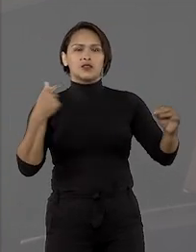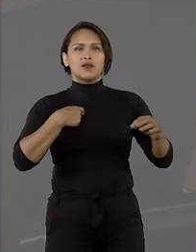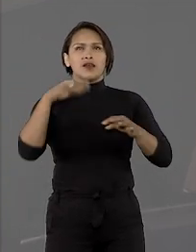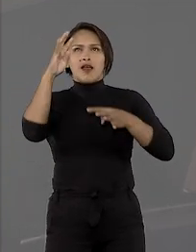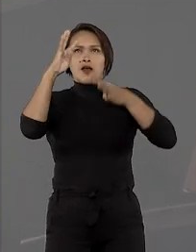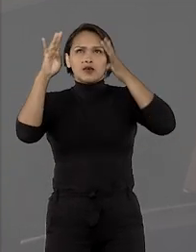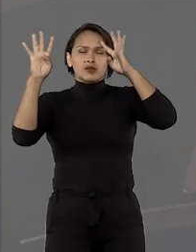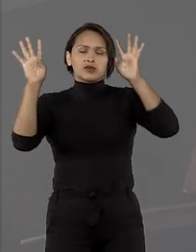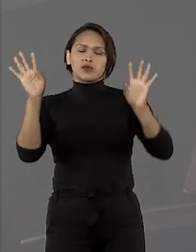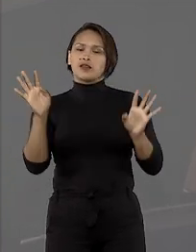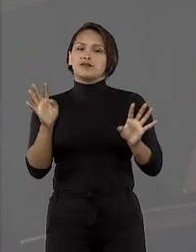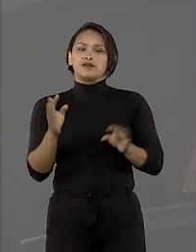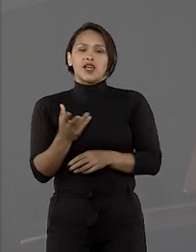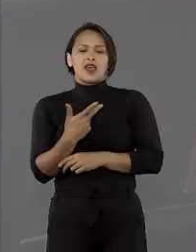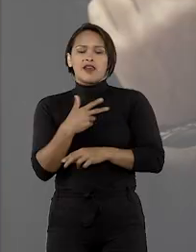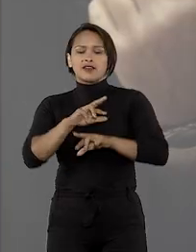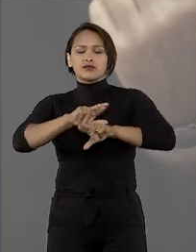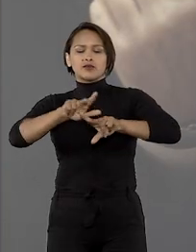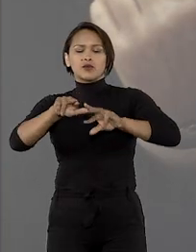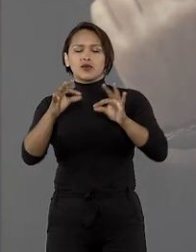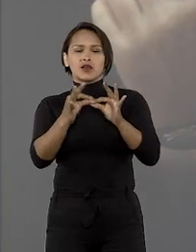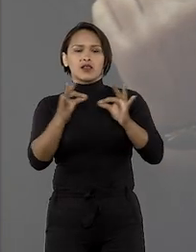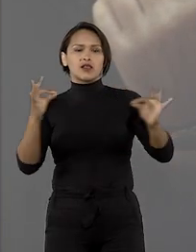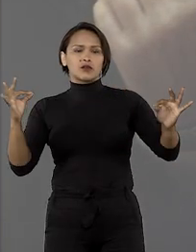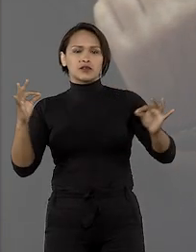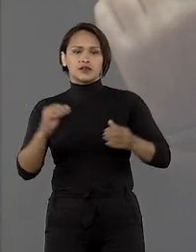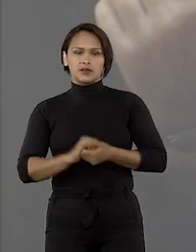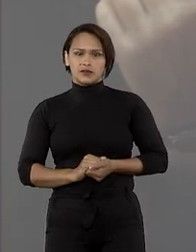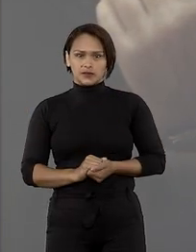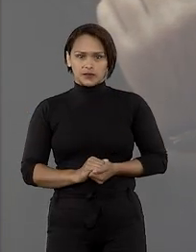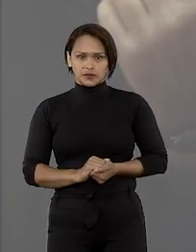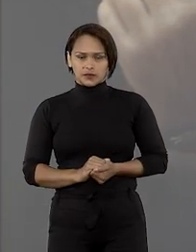de maior exaltação onímpica.